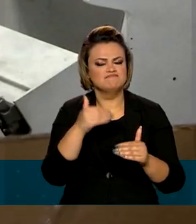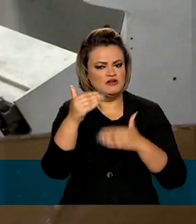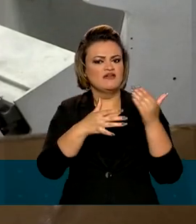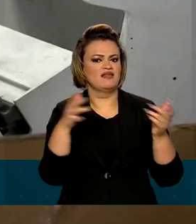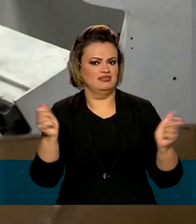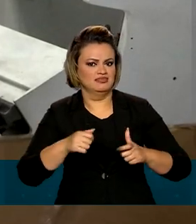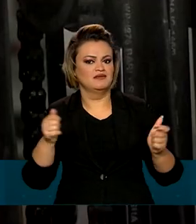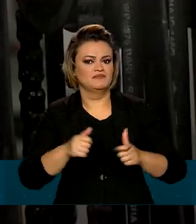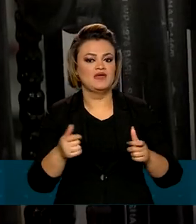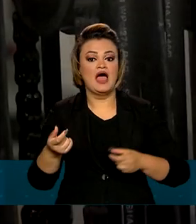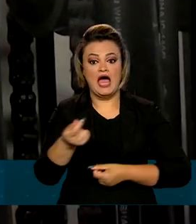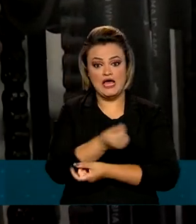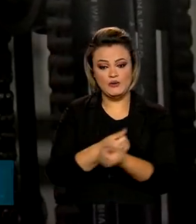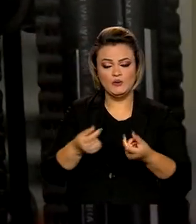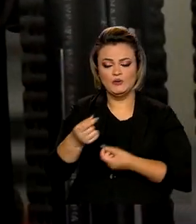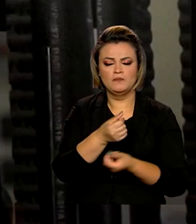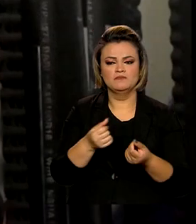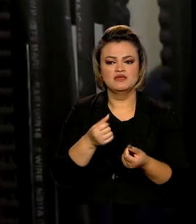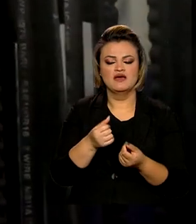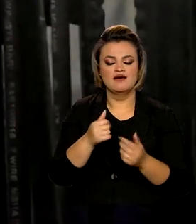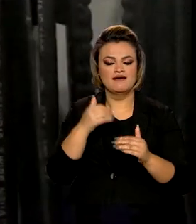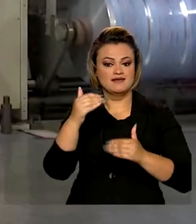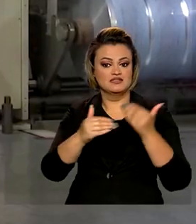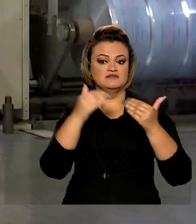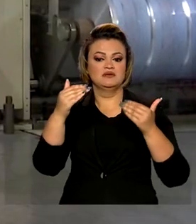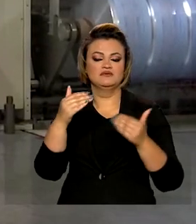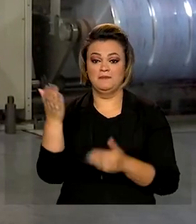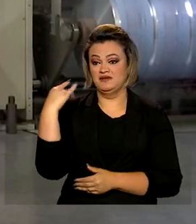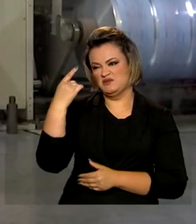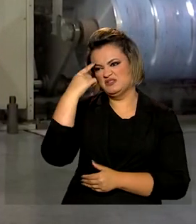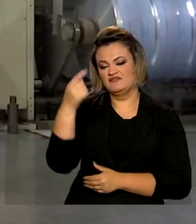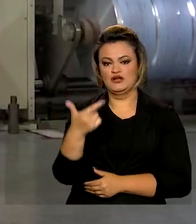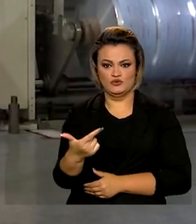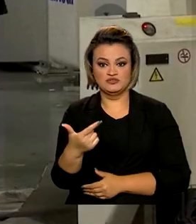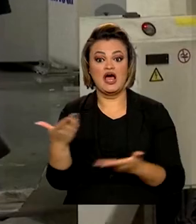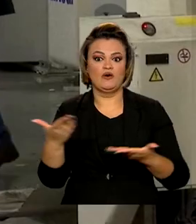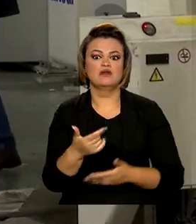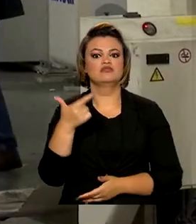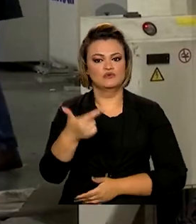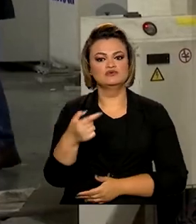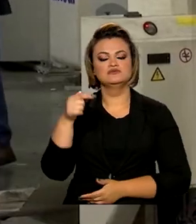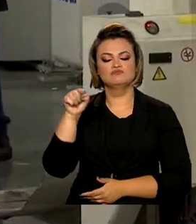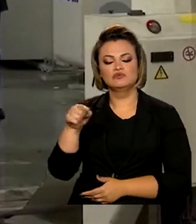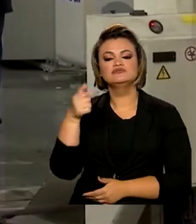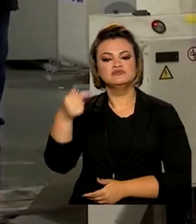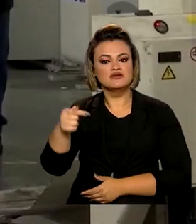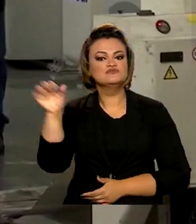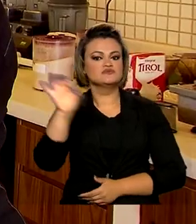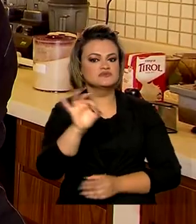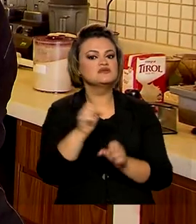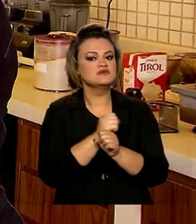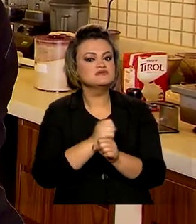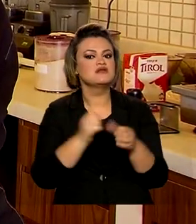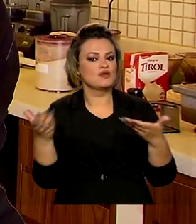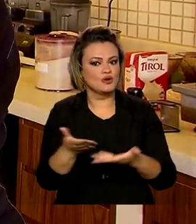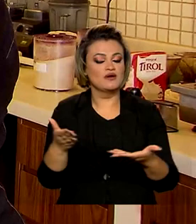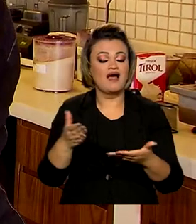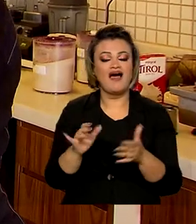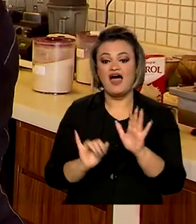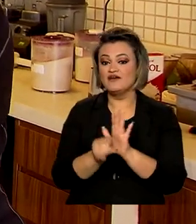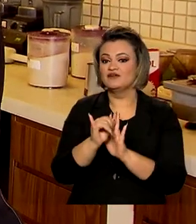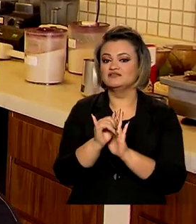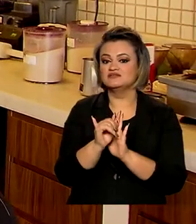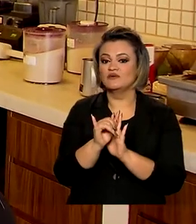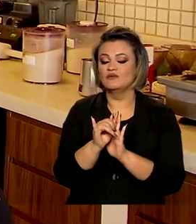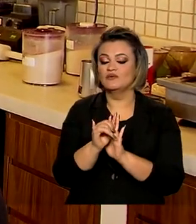Enquanto a economia salta de uma previsão de crescimento de 2% para 2,7% neste ano, a inflação